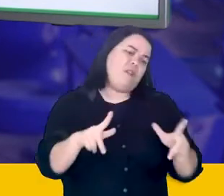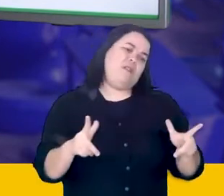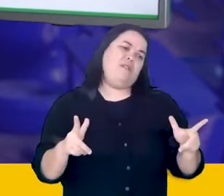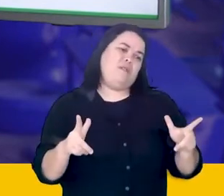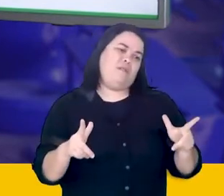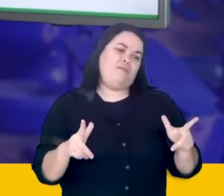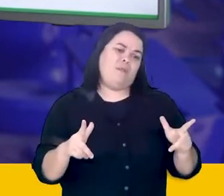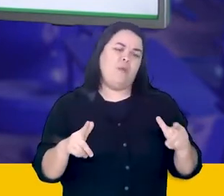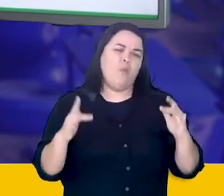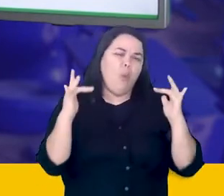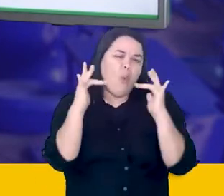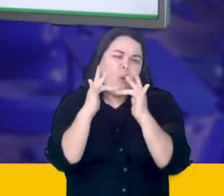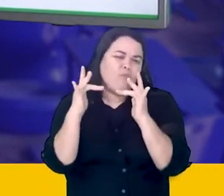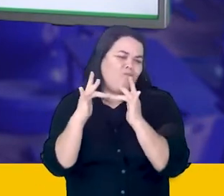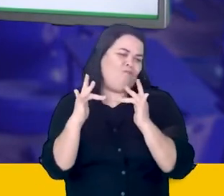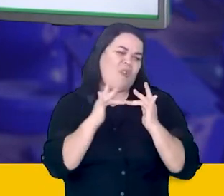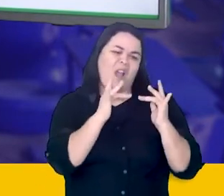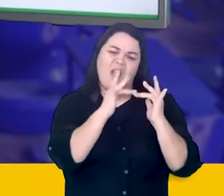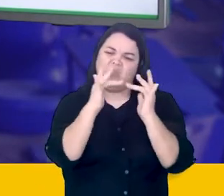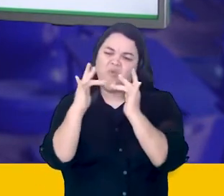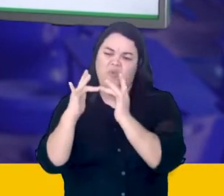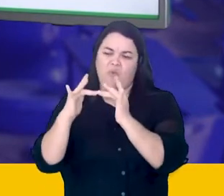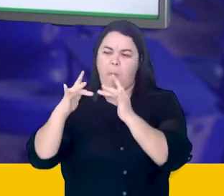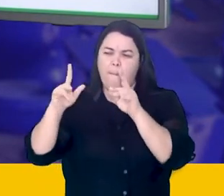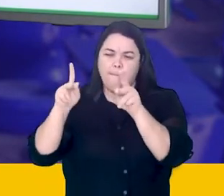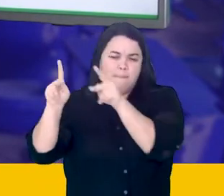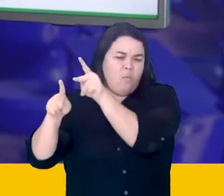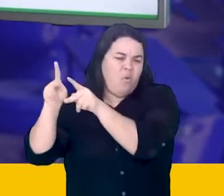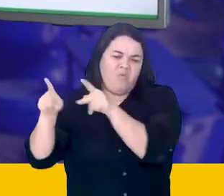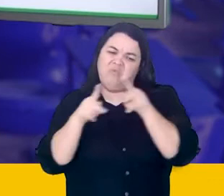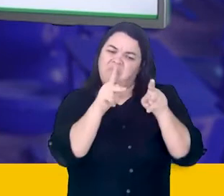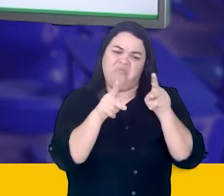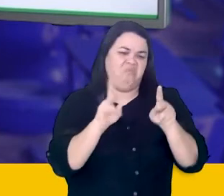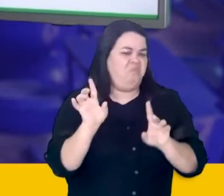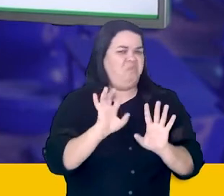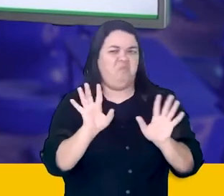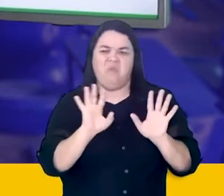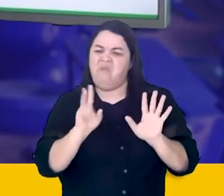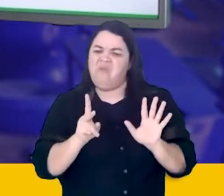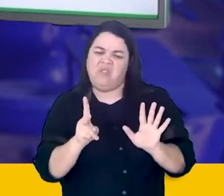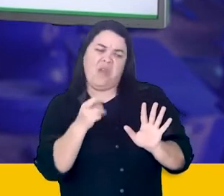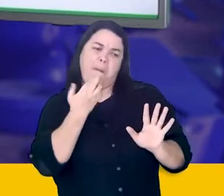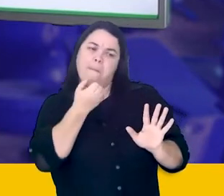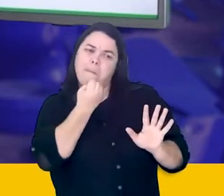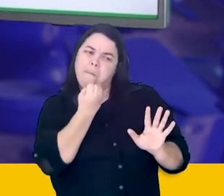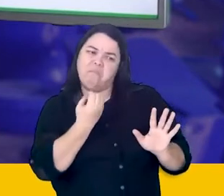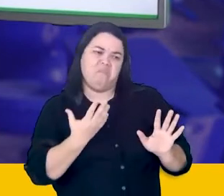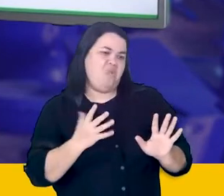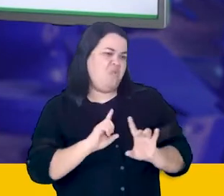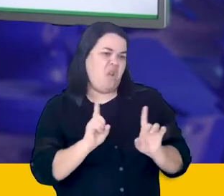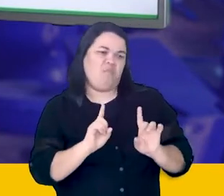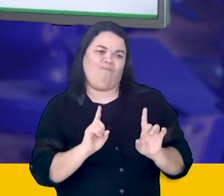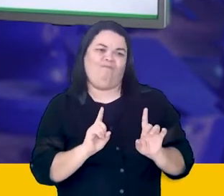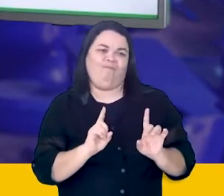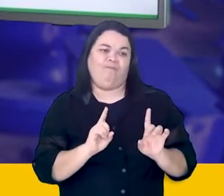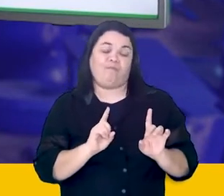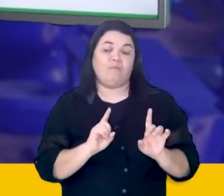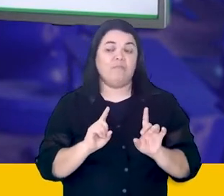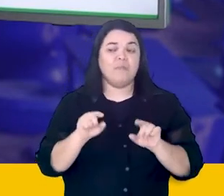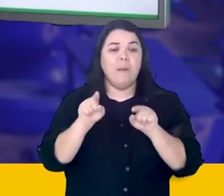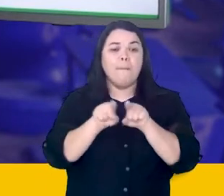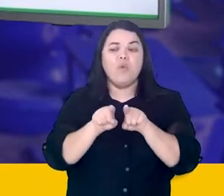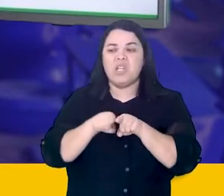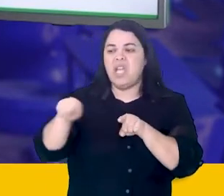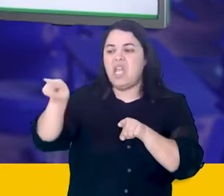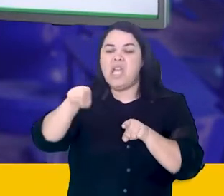contato desses povos nem sempre foi de forma benéfica para todos. Onde, na verdade, o que nós temos é um